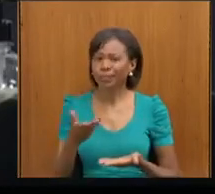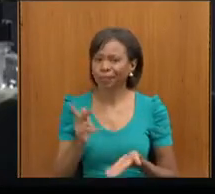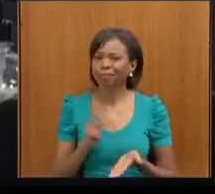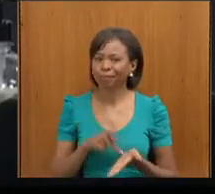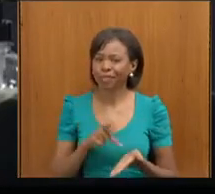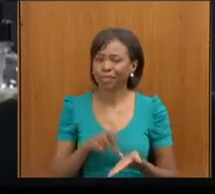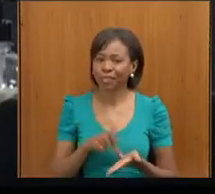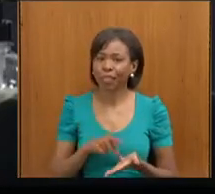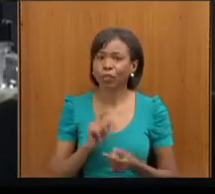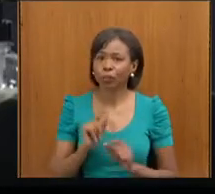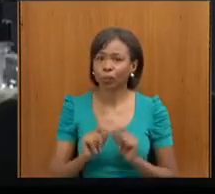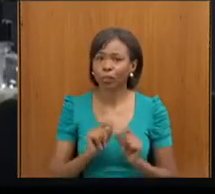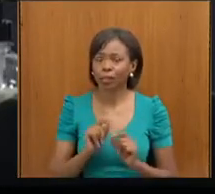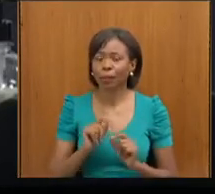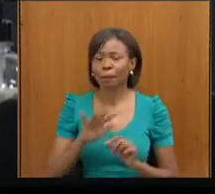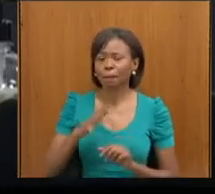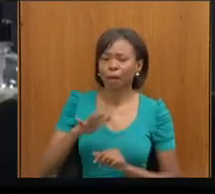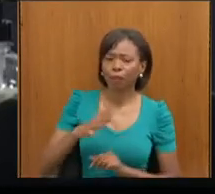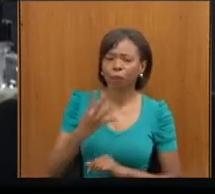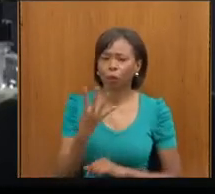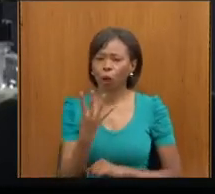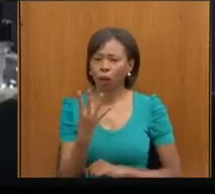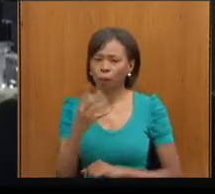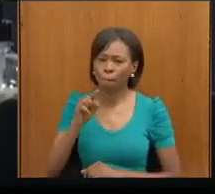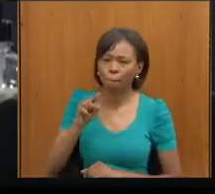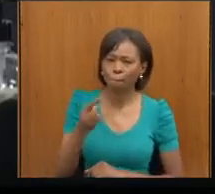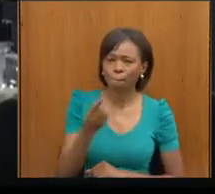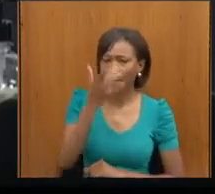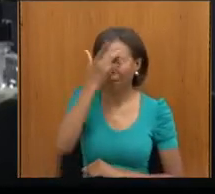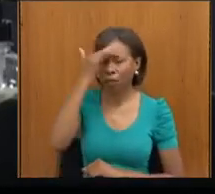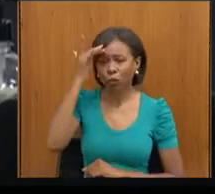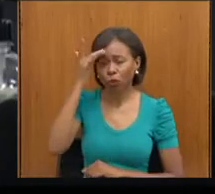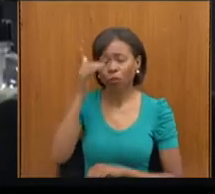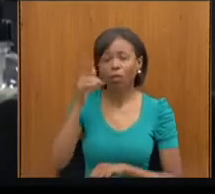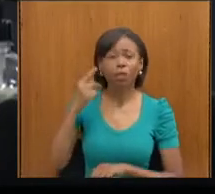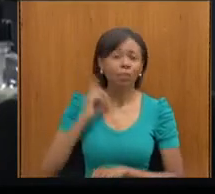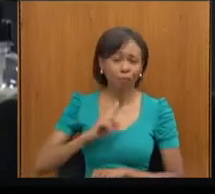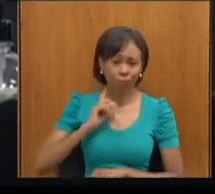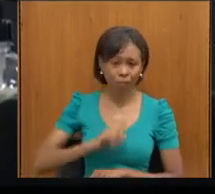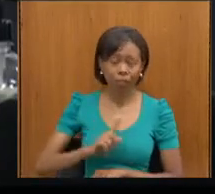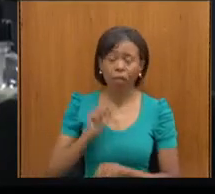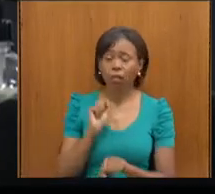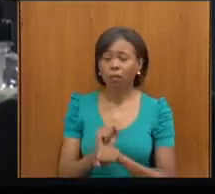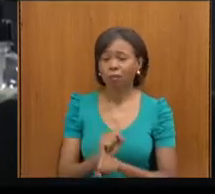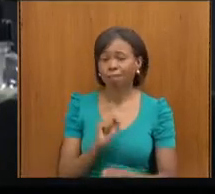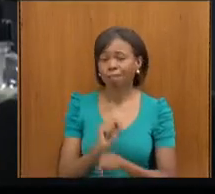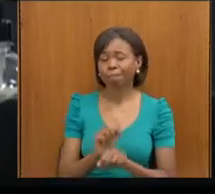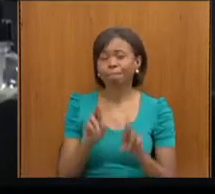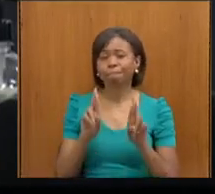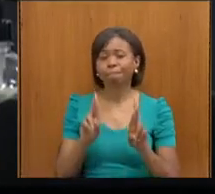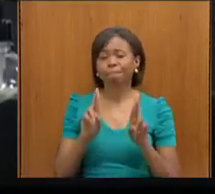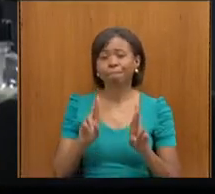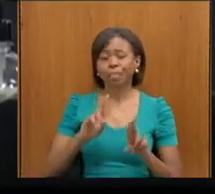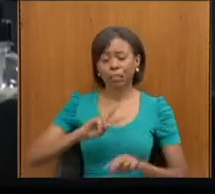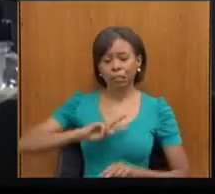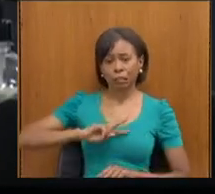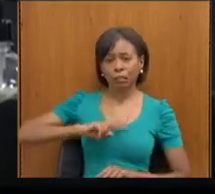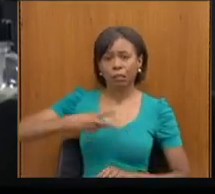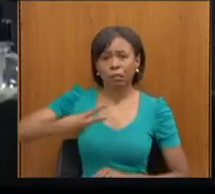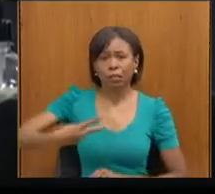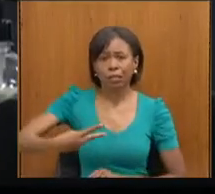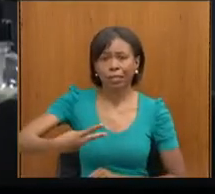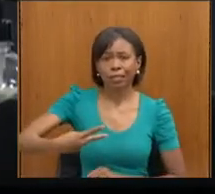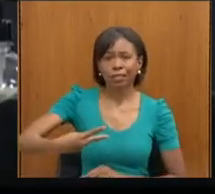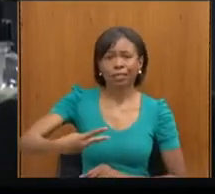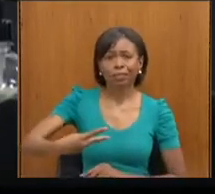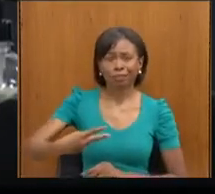na média de 4 mil mineiros esperando por essa doação e a gente enquanto comissão vamos